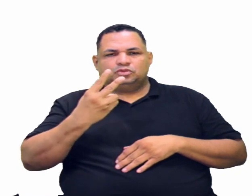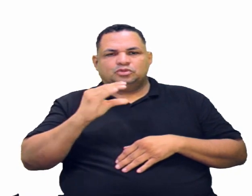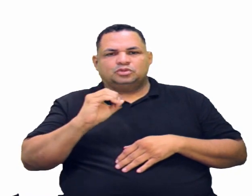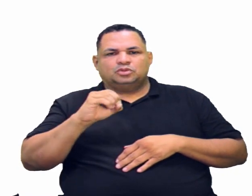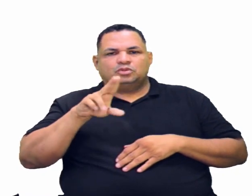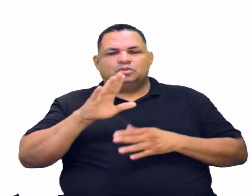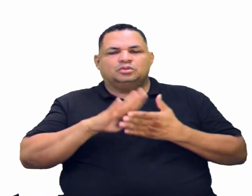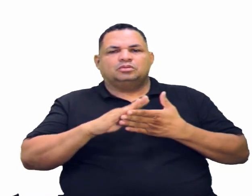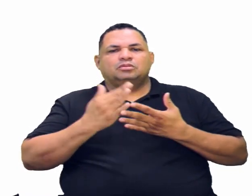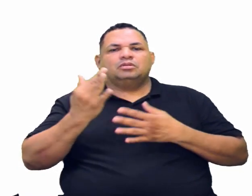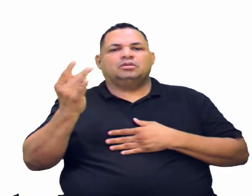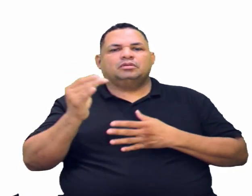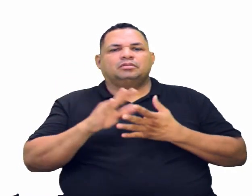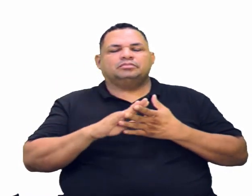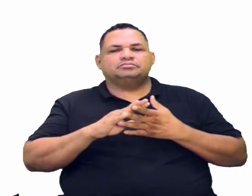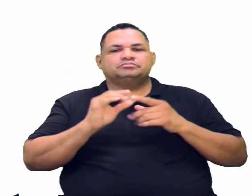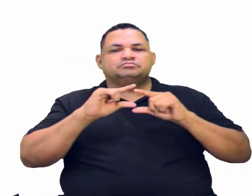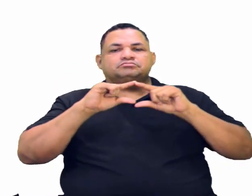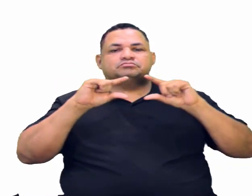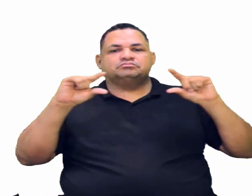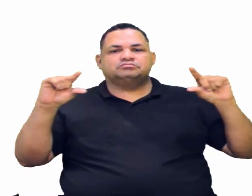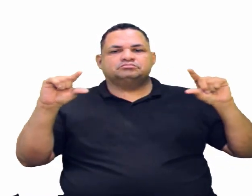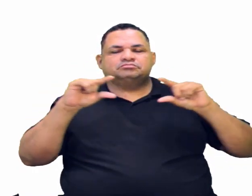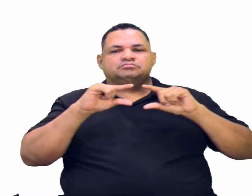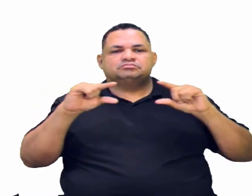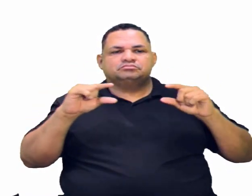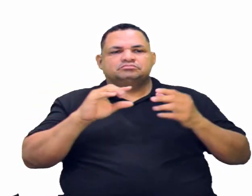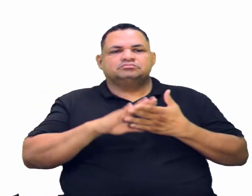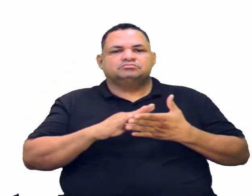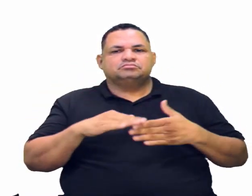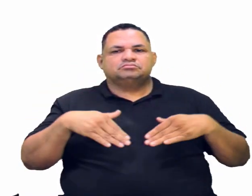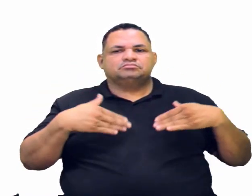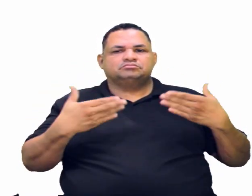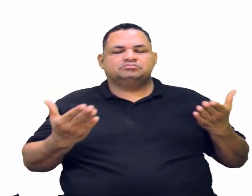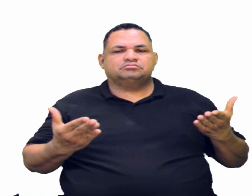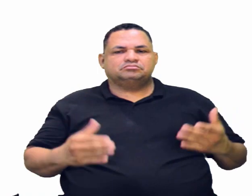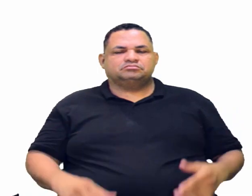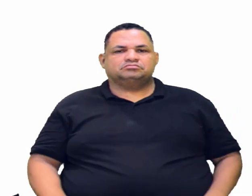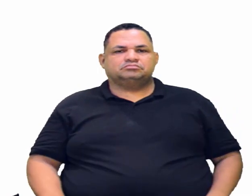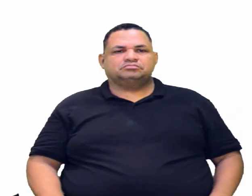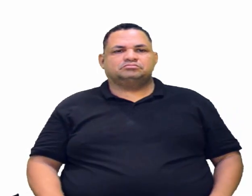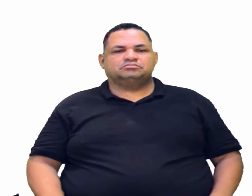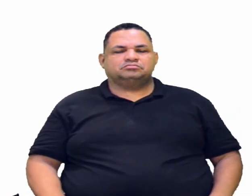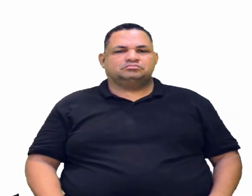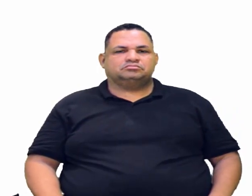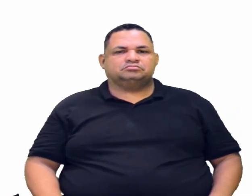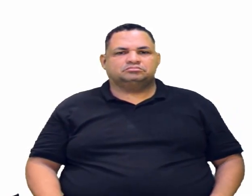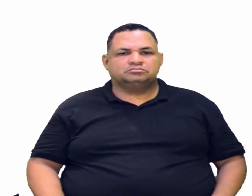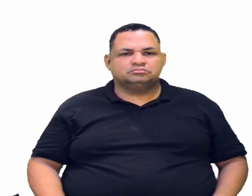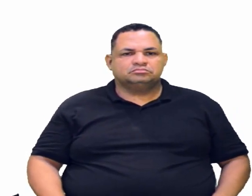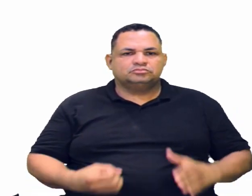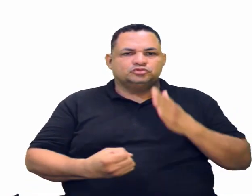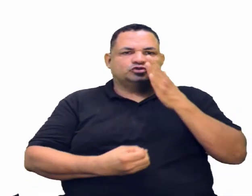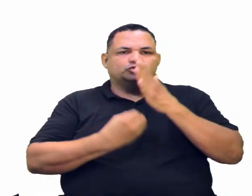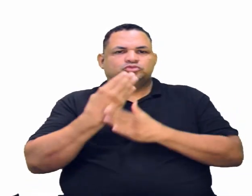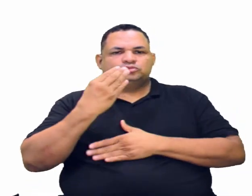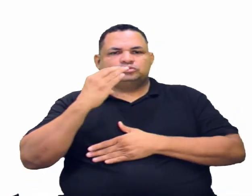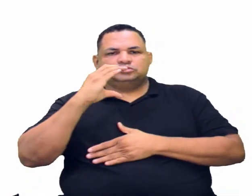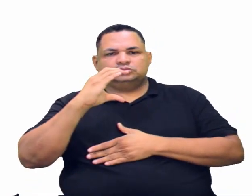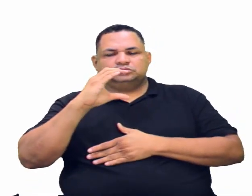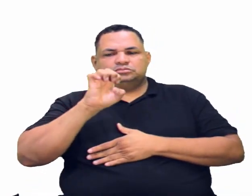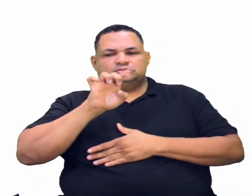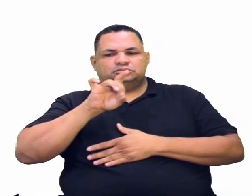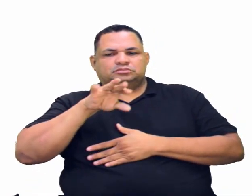Primeiro ponto, ele falou da oxidação de um álcool. Se formou cetona, significa